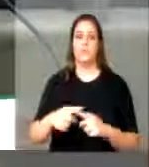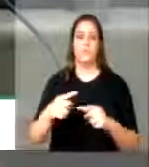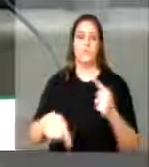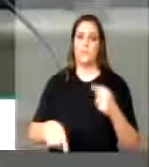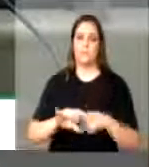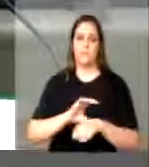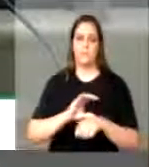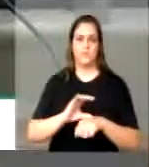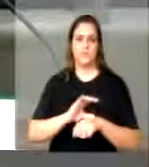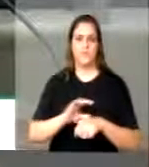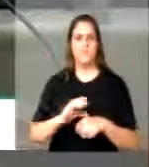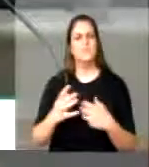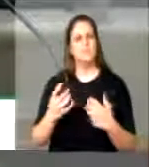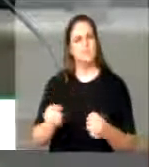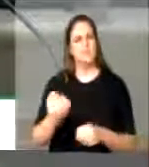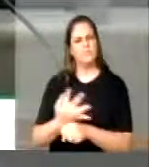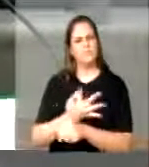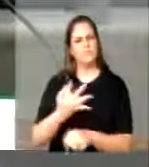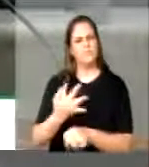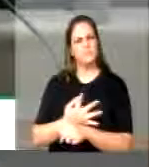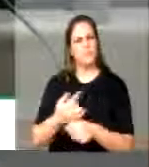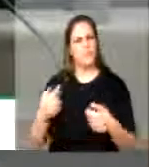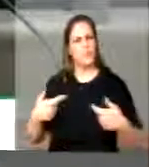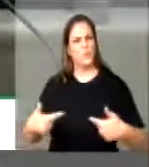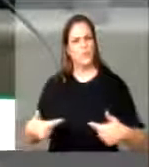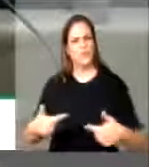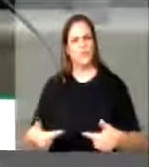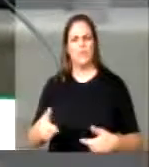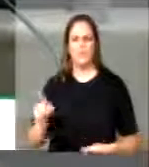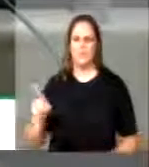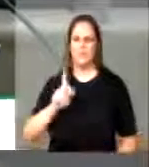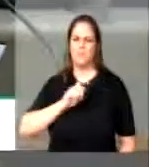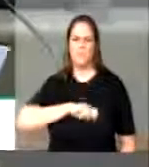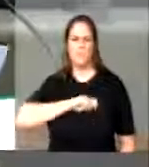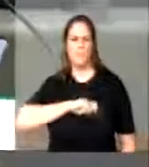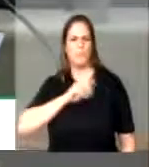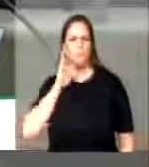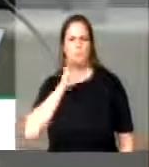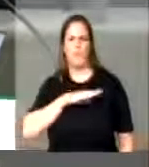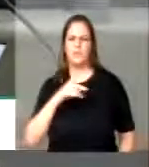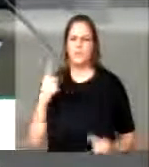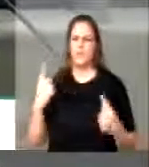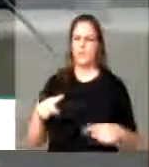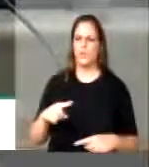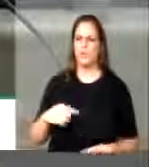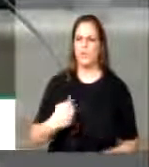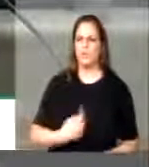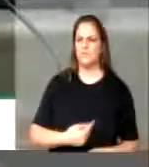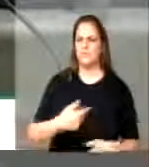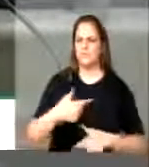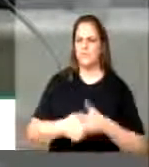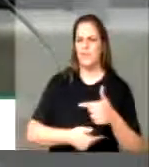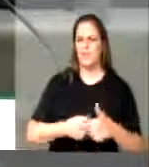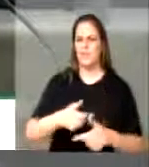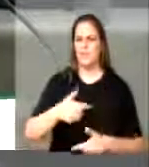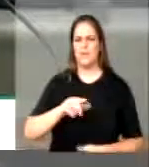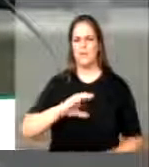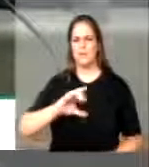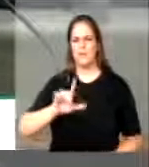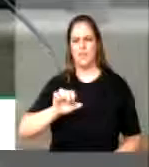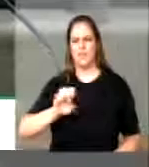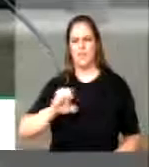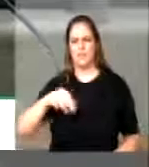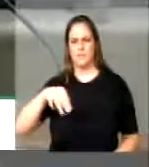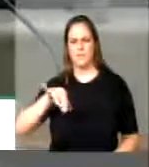para impedir essas maldades do governo Temer contra a classe média trabalhadora e os servidores